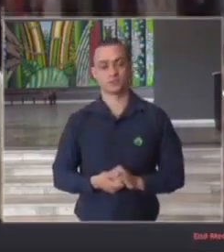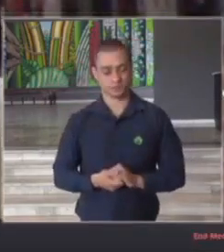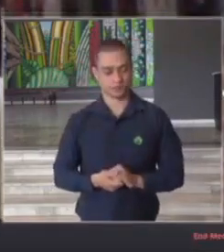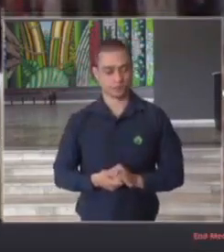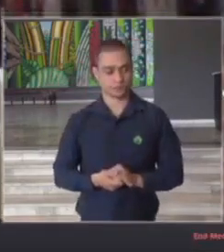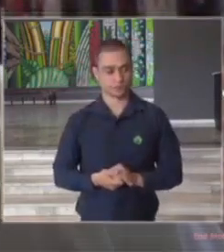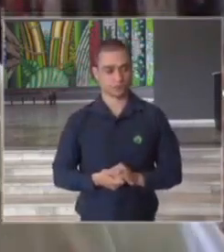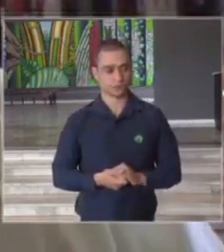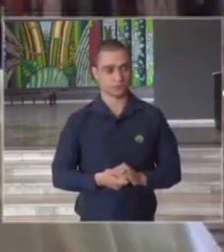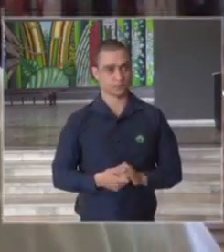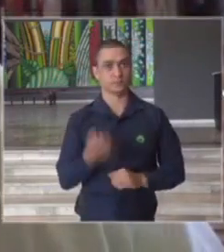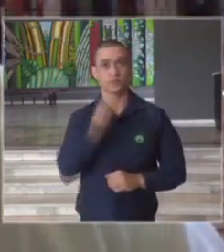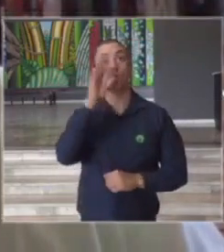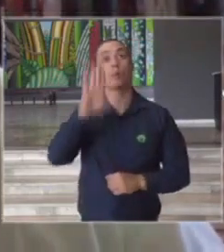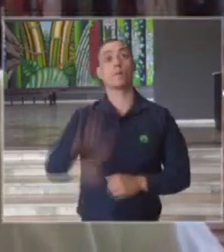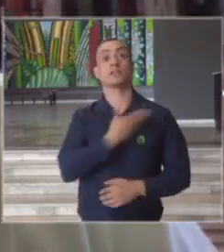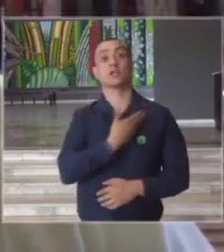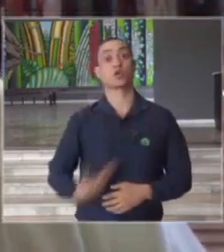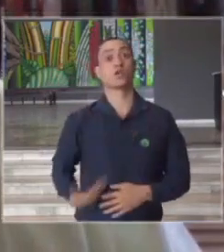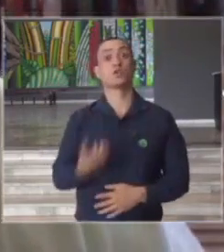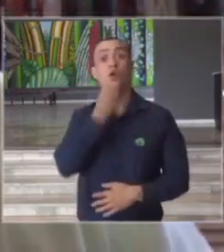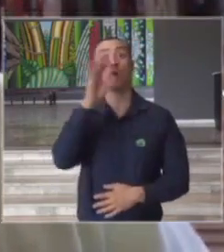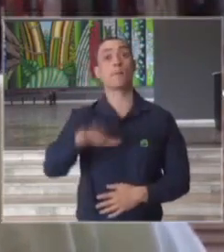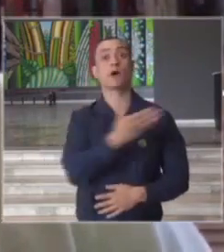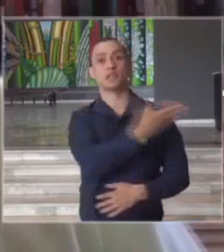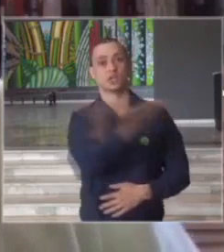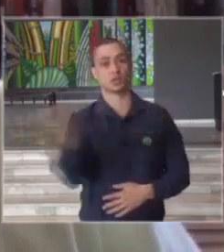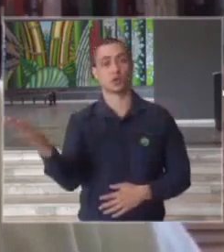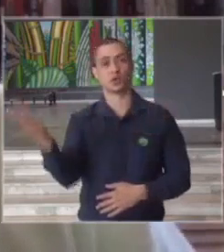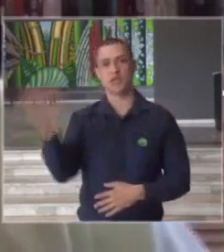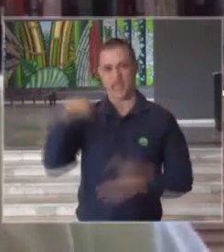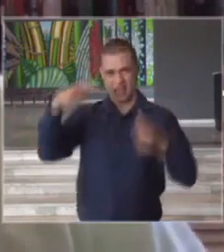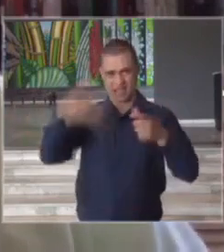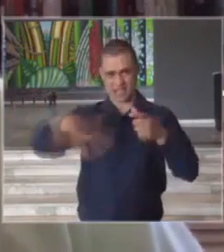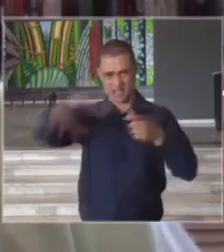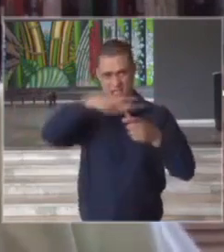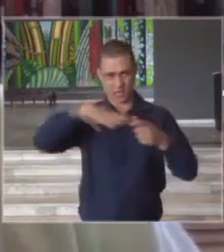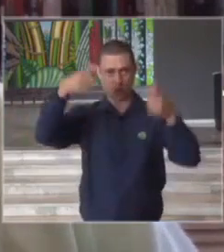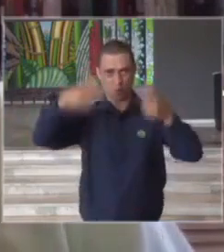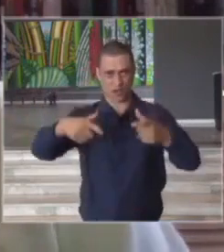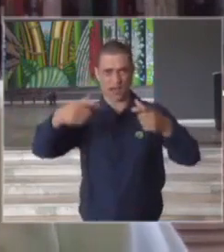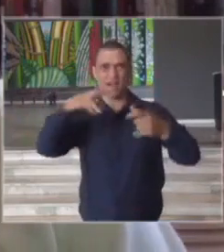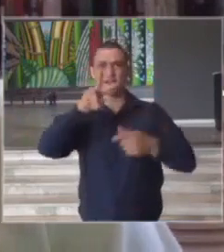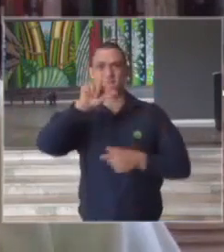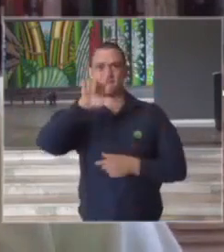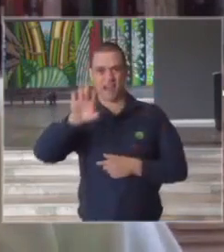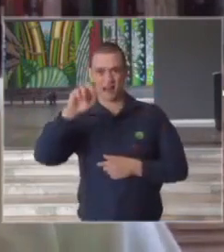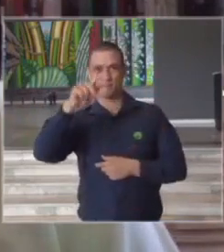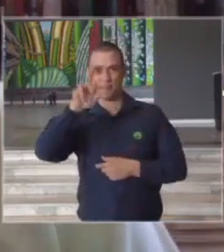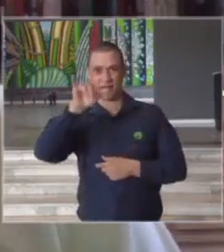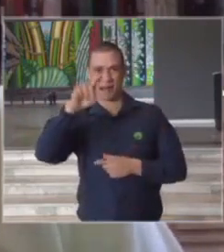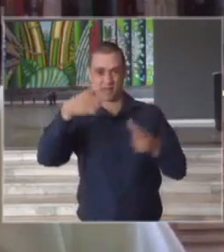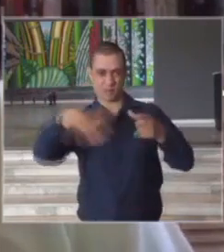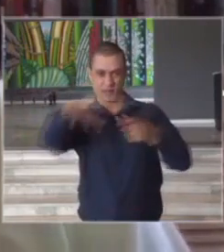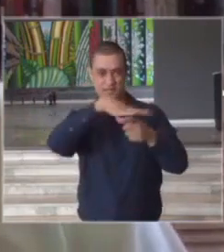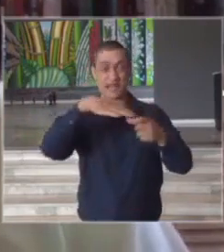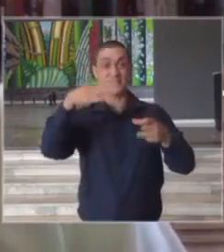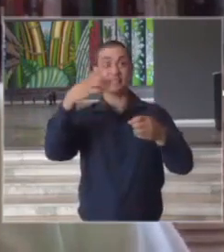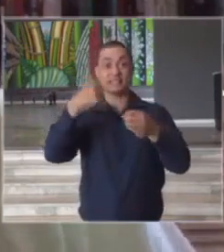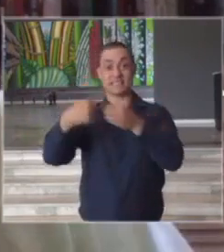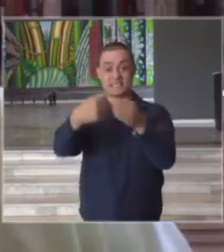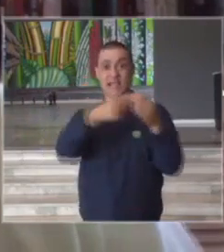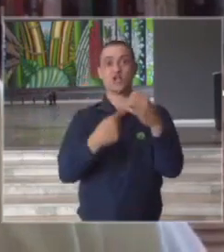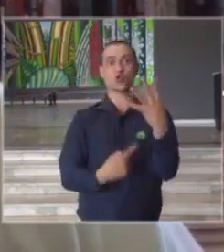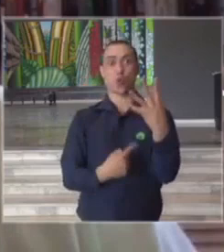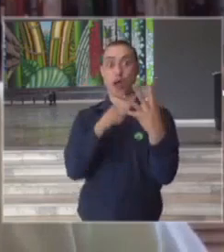favor boa tarde governador boa tarde a todos a região metropolitana do Vale do Paraíba ela tem quatro cidades entre as